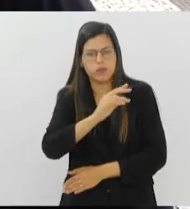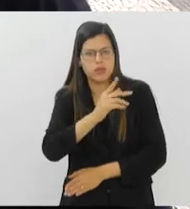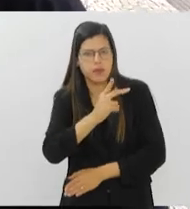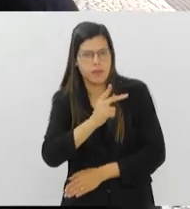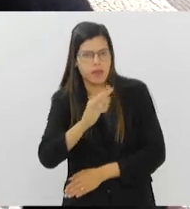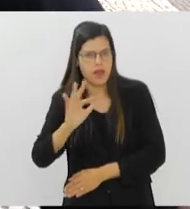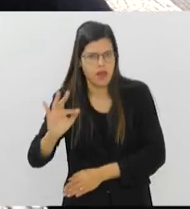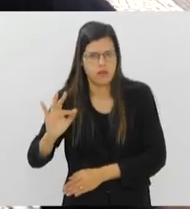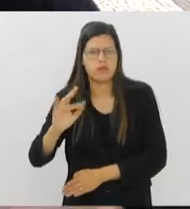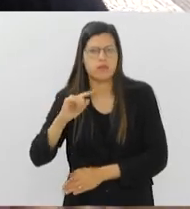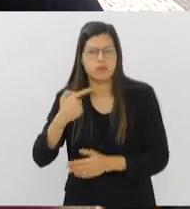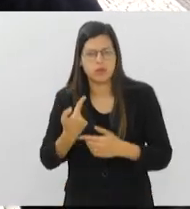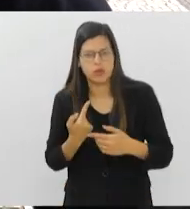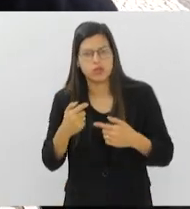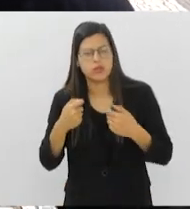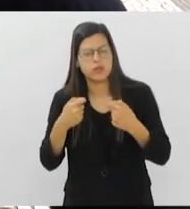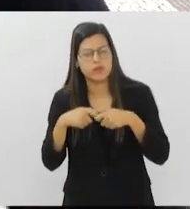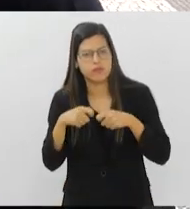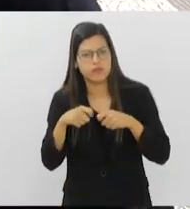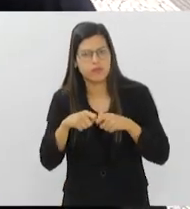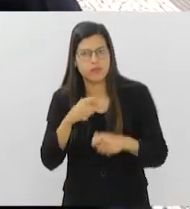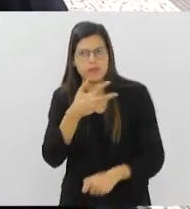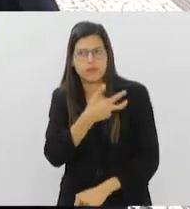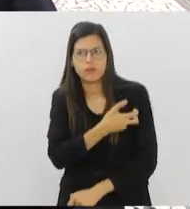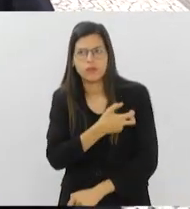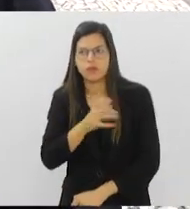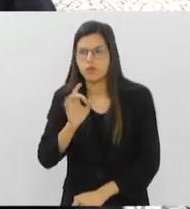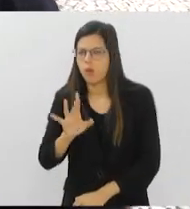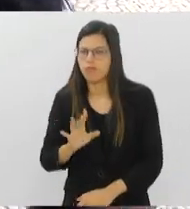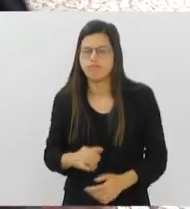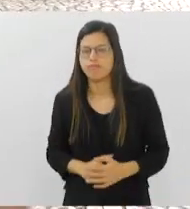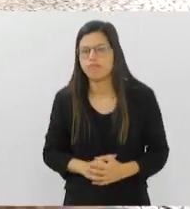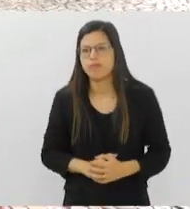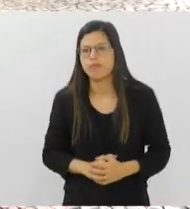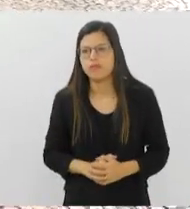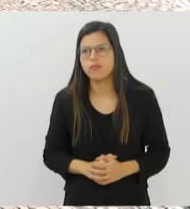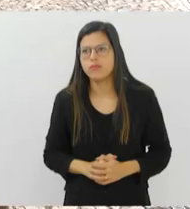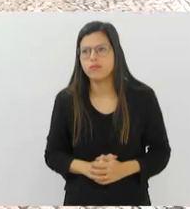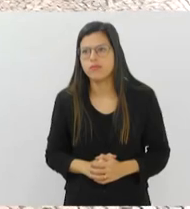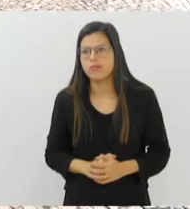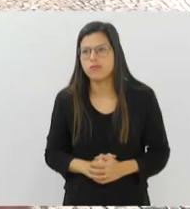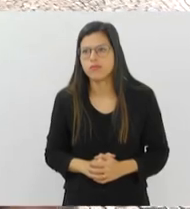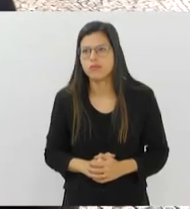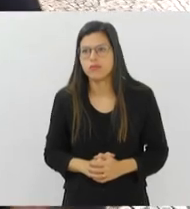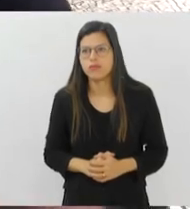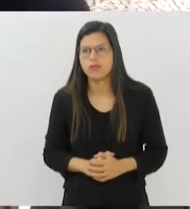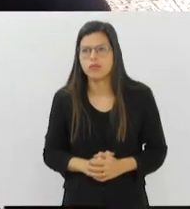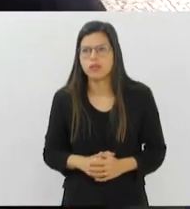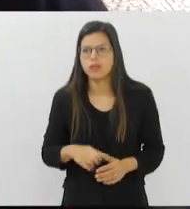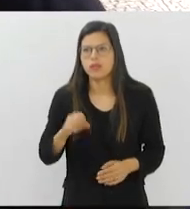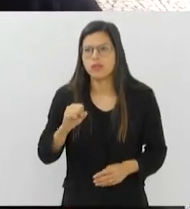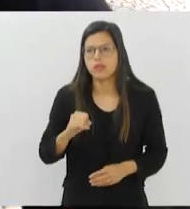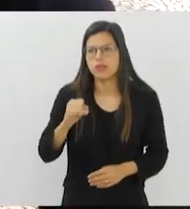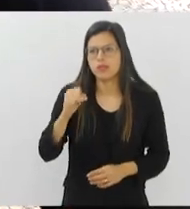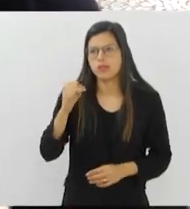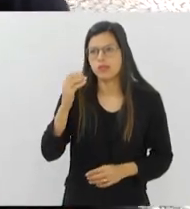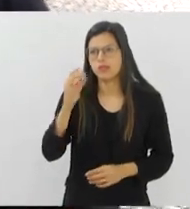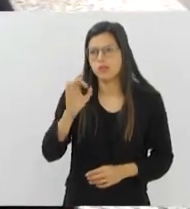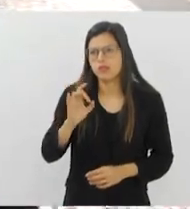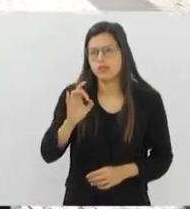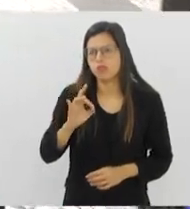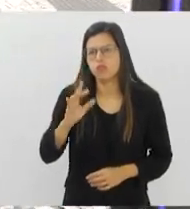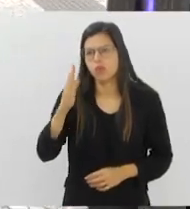vacinação. Não precisa, só um documento oficial, tá? E até quando? tiver também não tem problema, né? Se souber o número não tem problema,